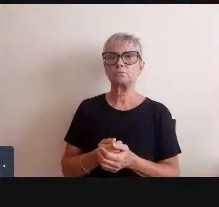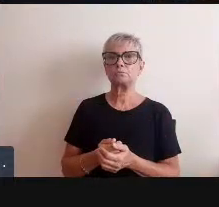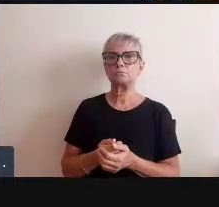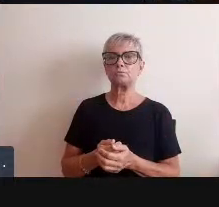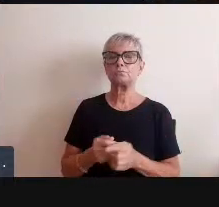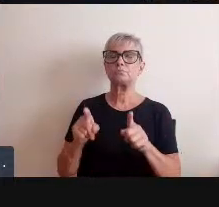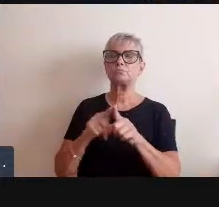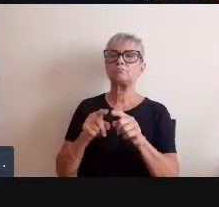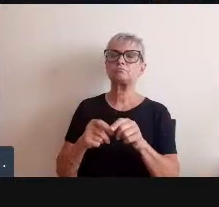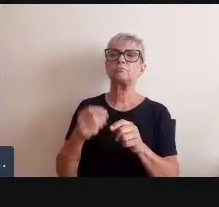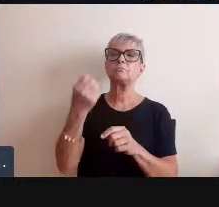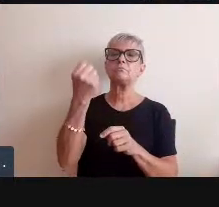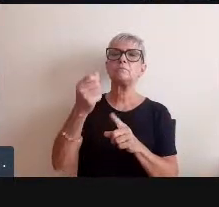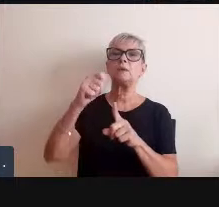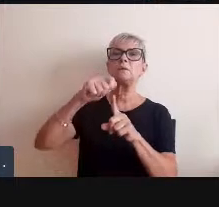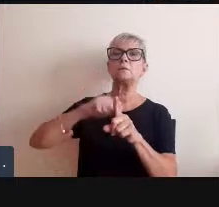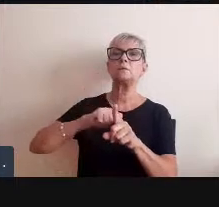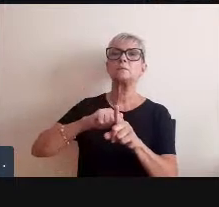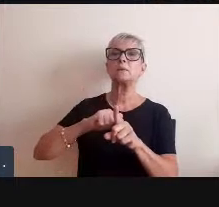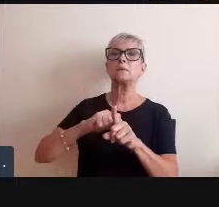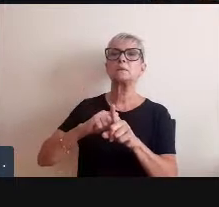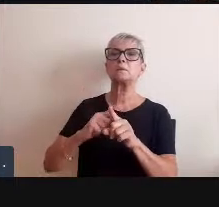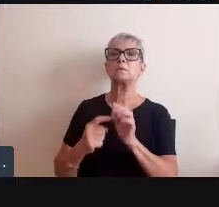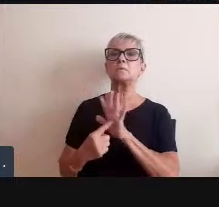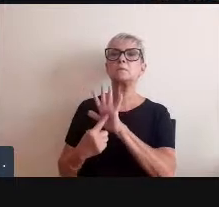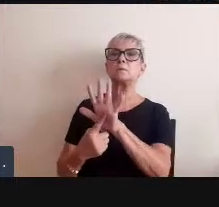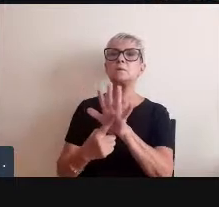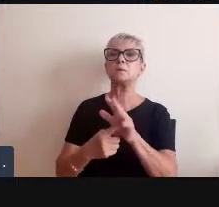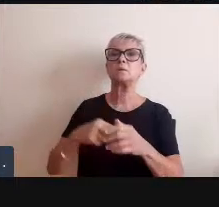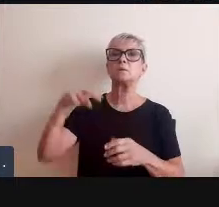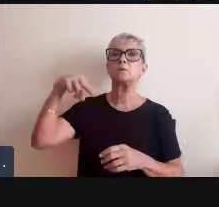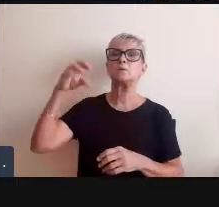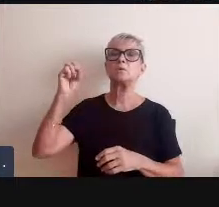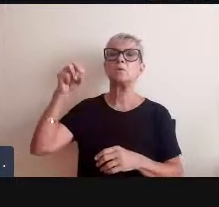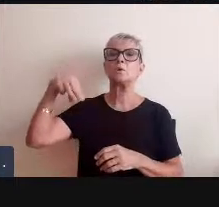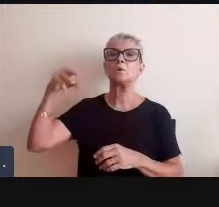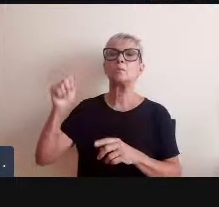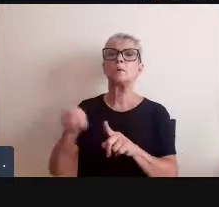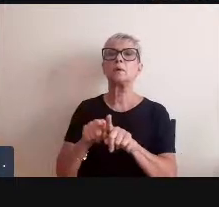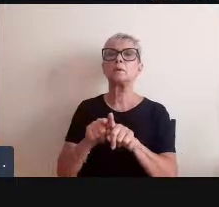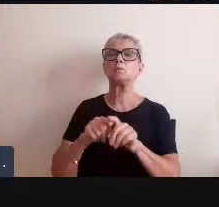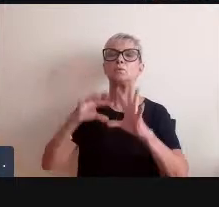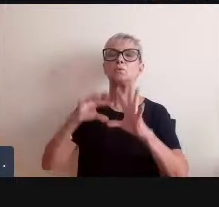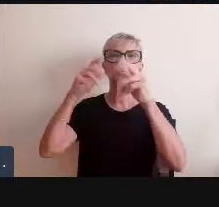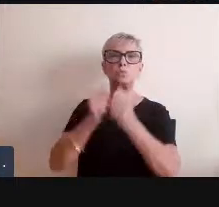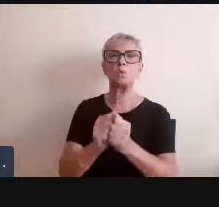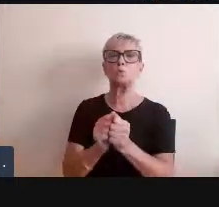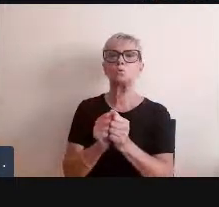ficou seis meses no MoMA ela bateu todos os recordes de